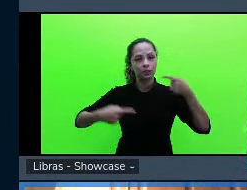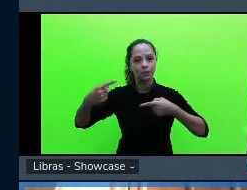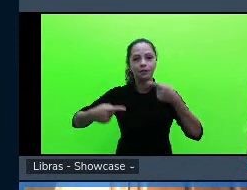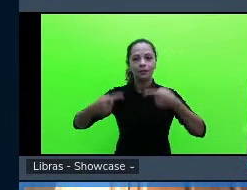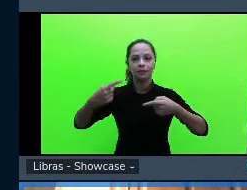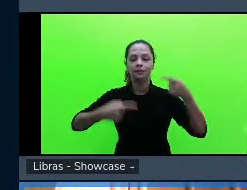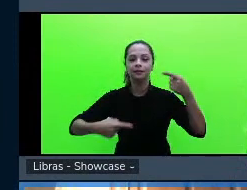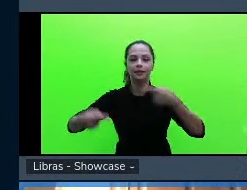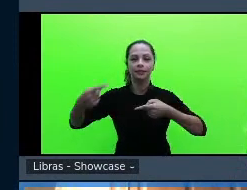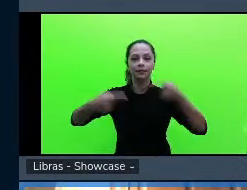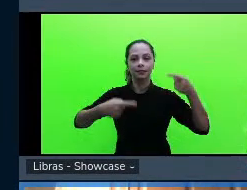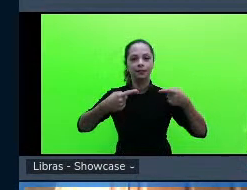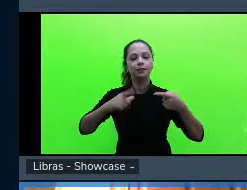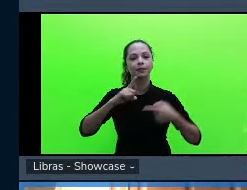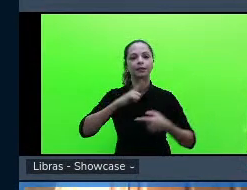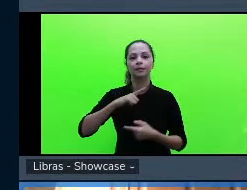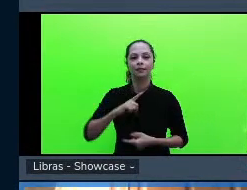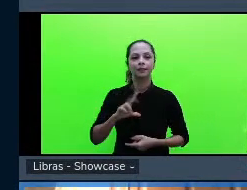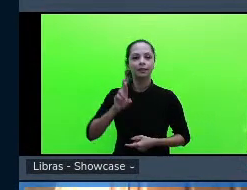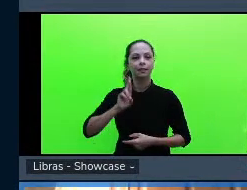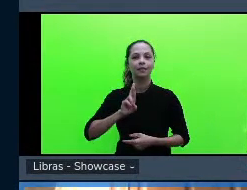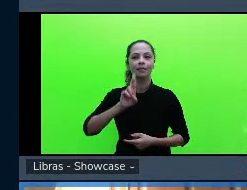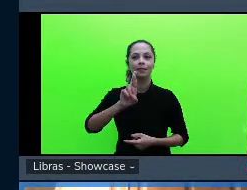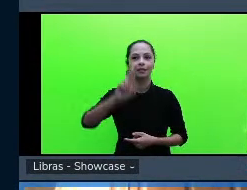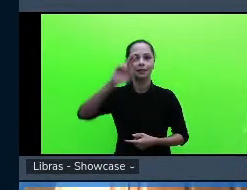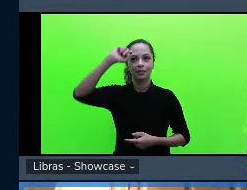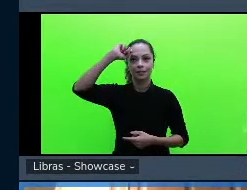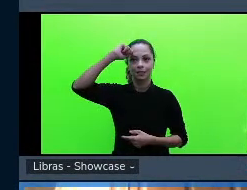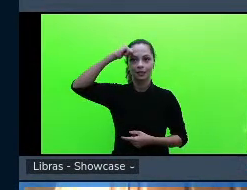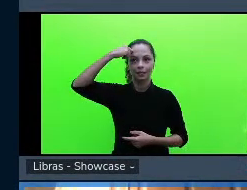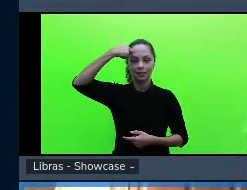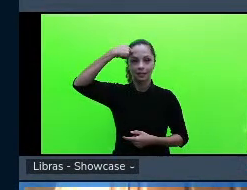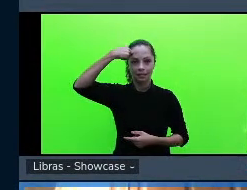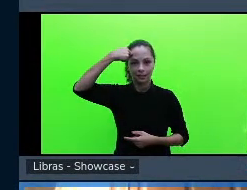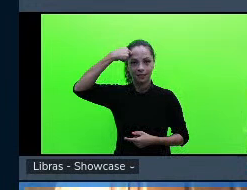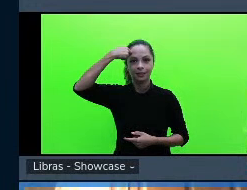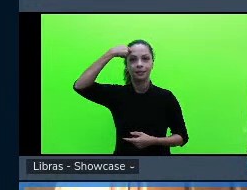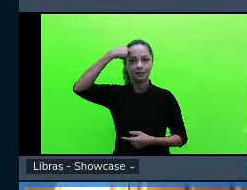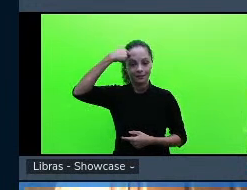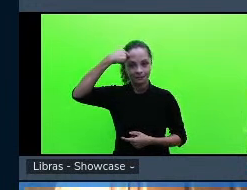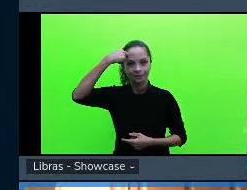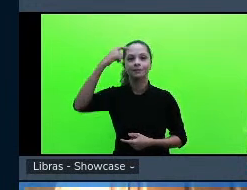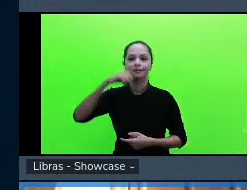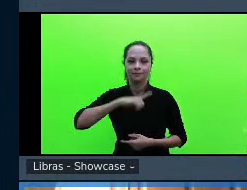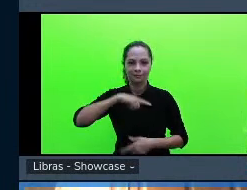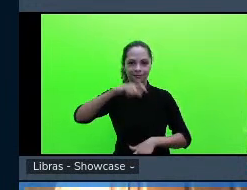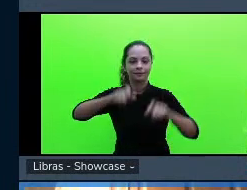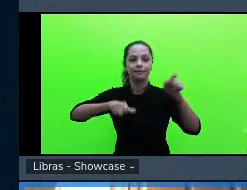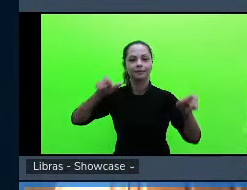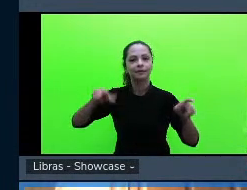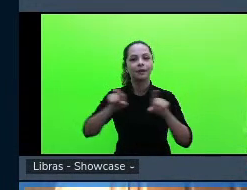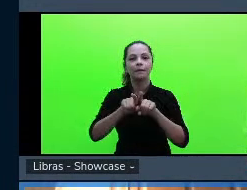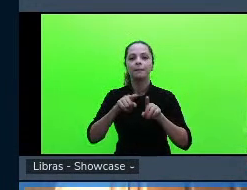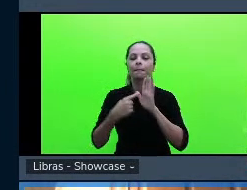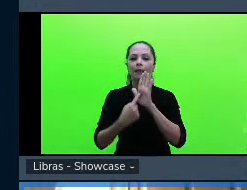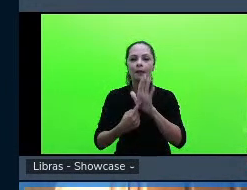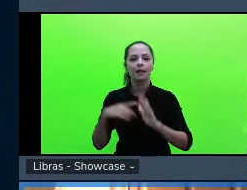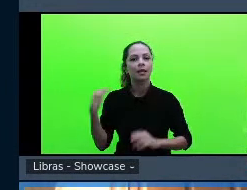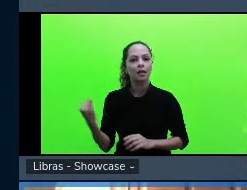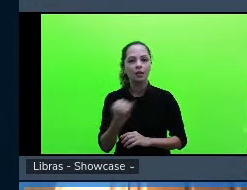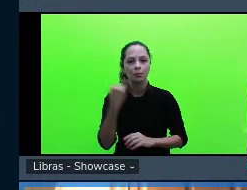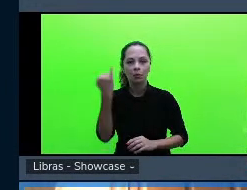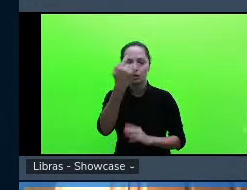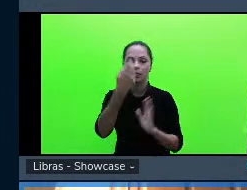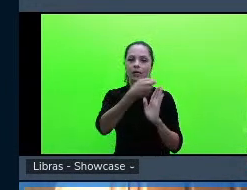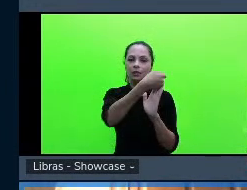uma representatividade negra em relação a esses textos né a importância desses textos ainda